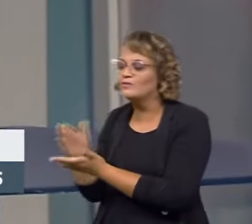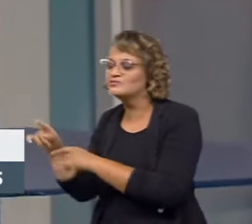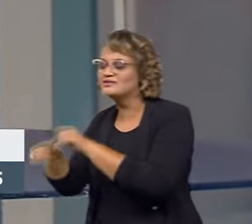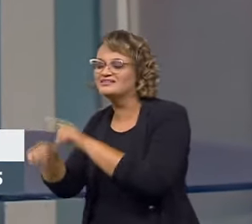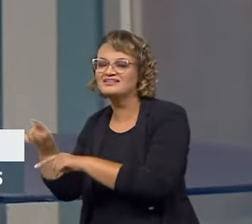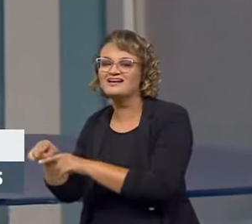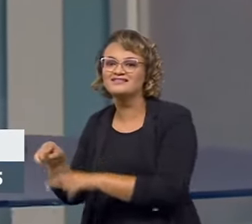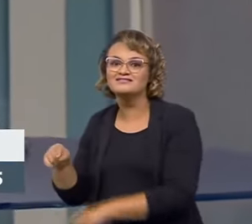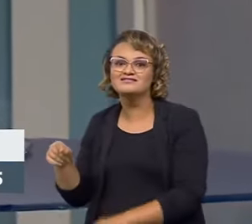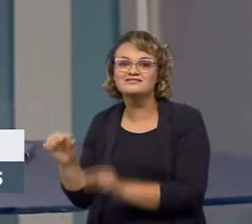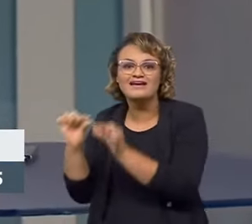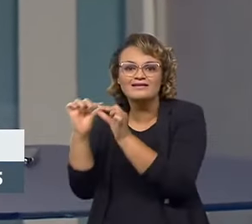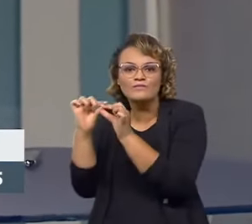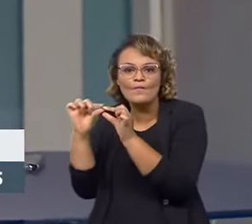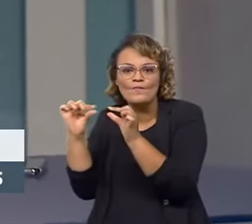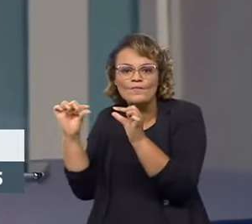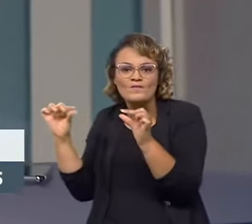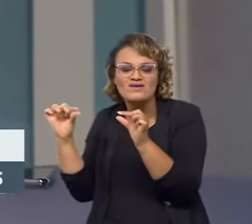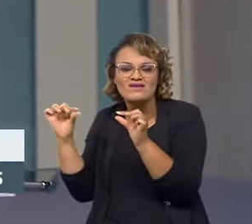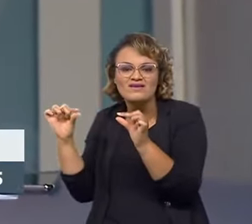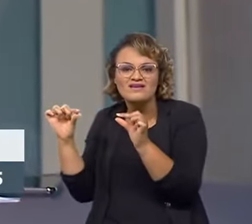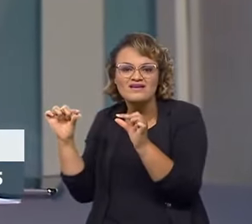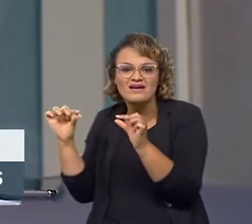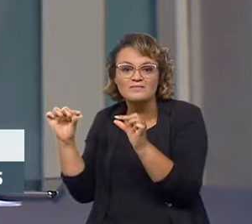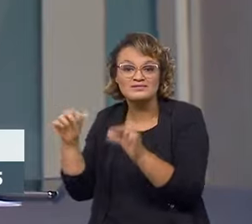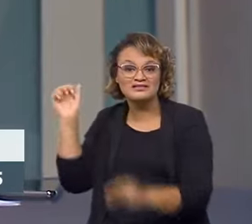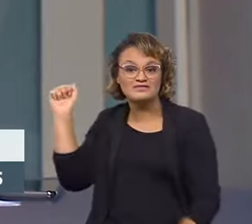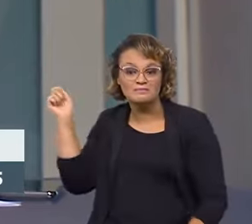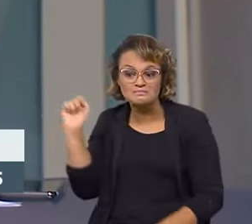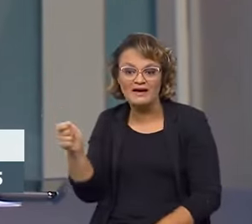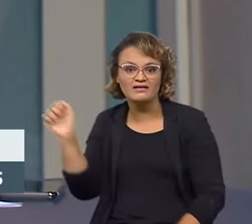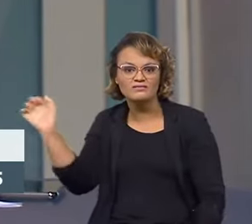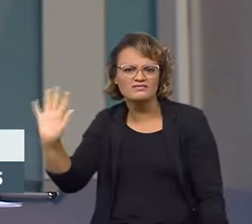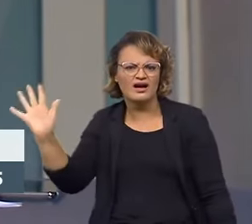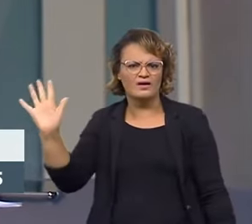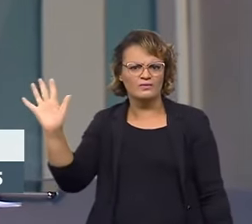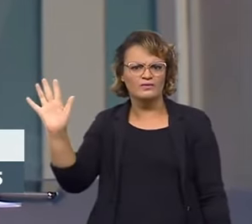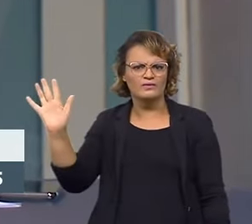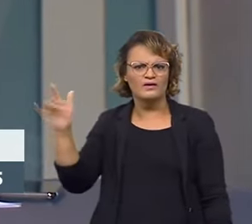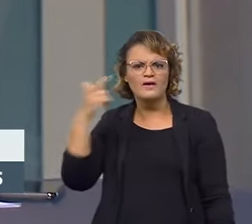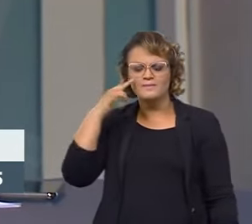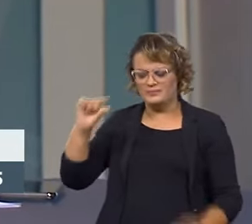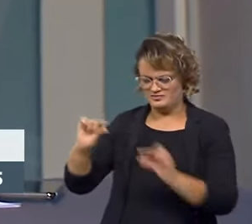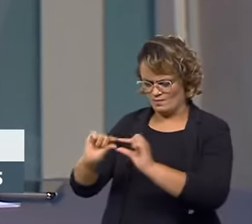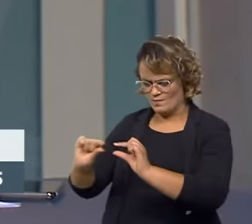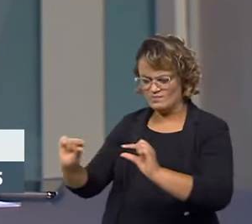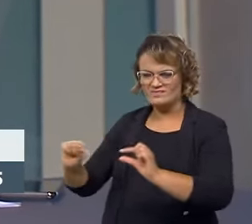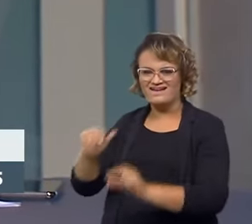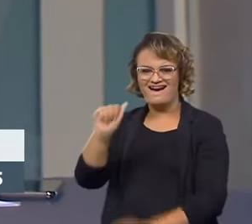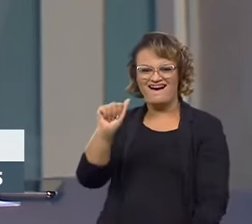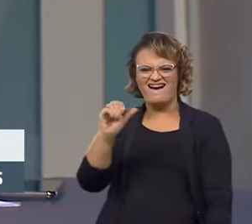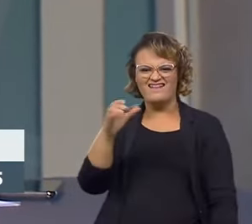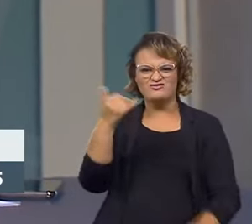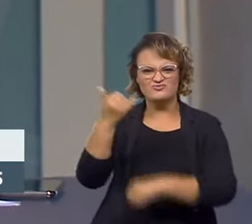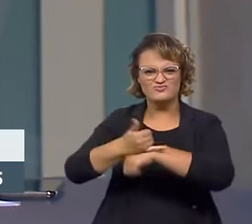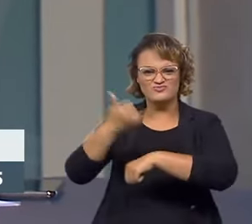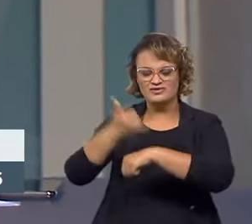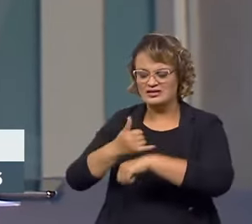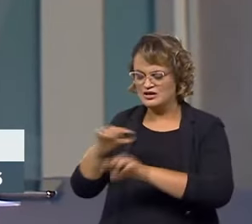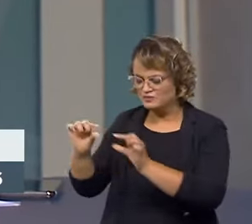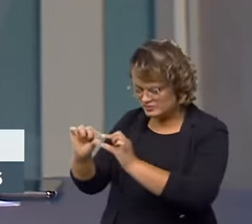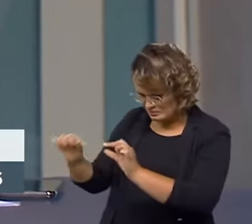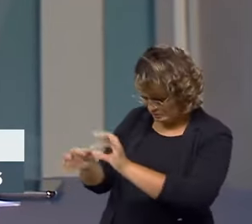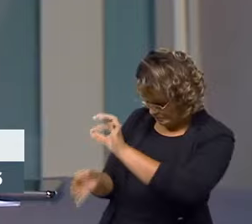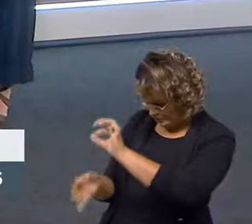com menos espessura do que ele estava pagando. Se você pensar numa espessura de uma chapa de aço, você com uma régua, você não vai conseguir